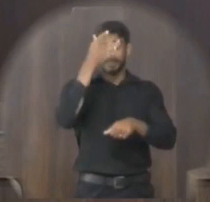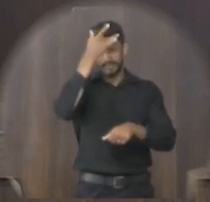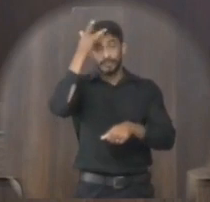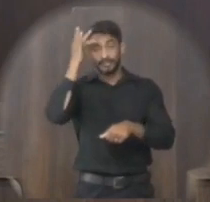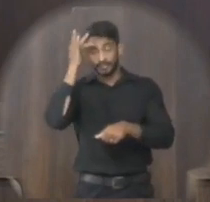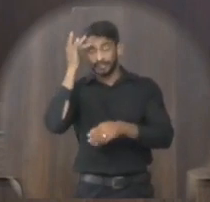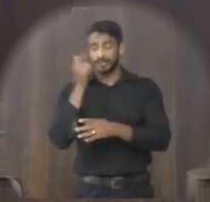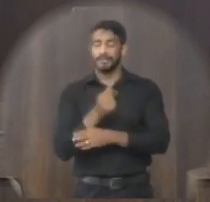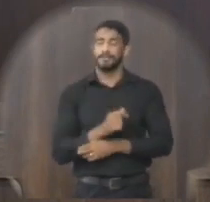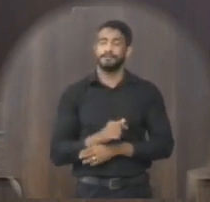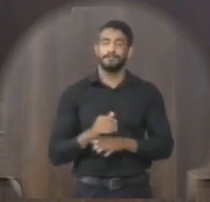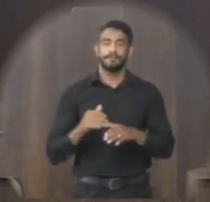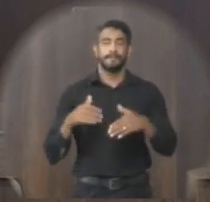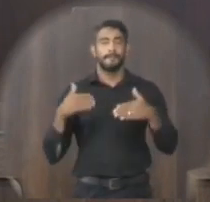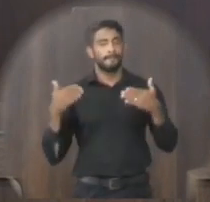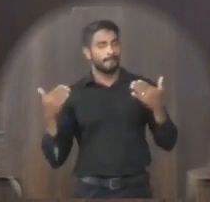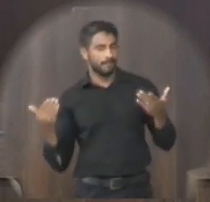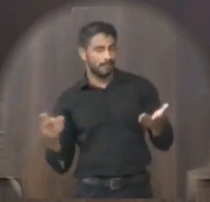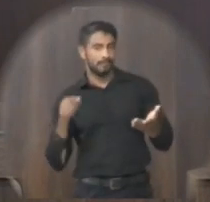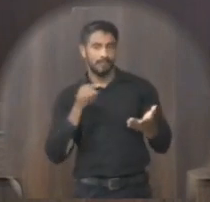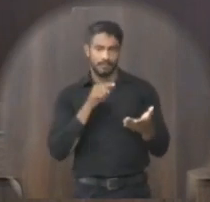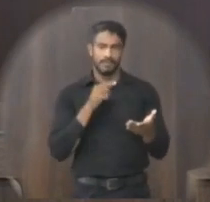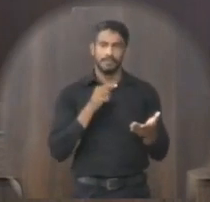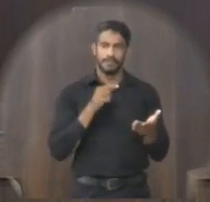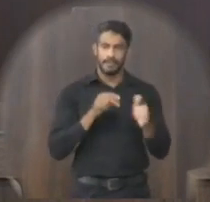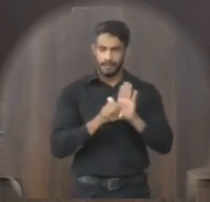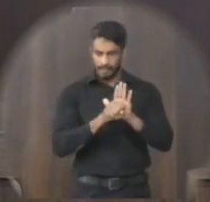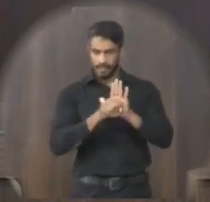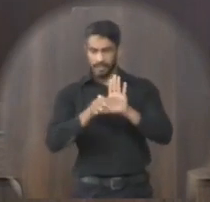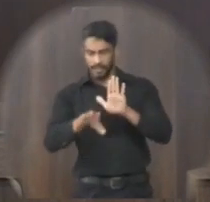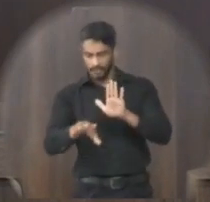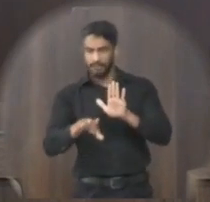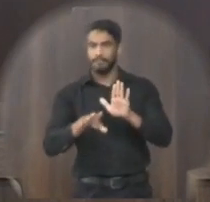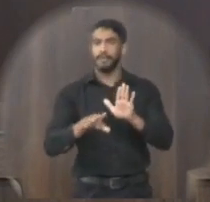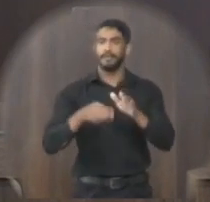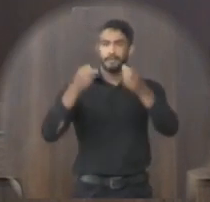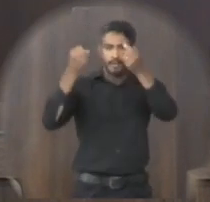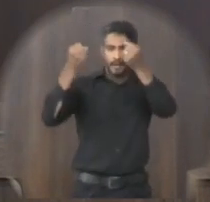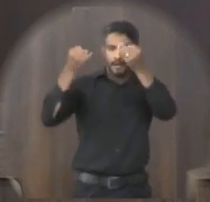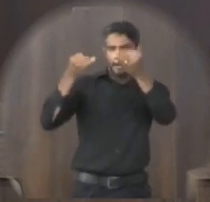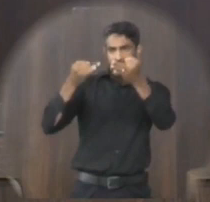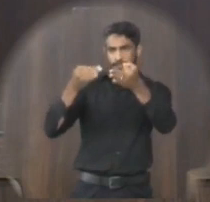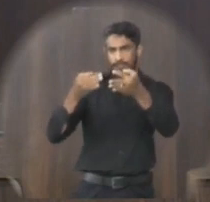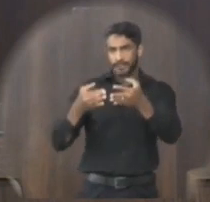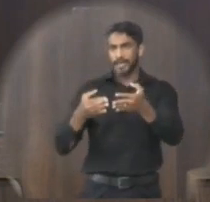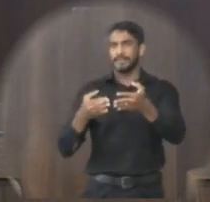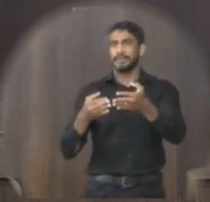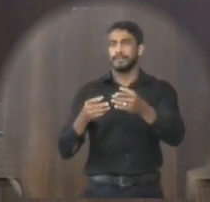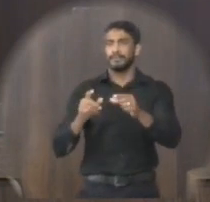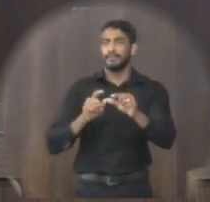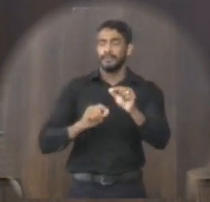membros neste requerimento impõe explicações plausíveis uma vez que